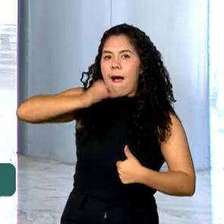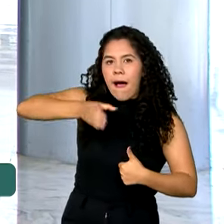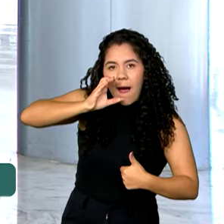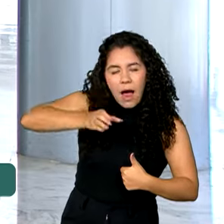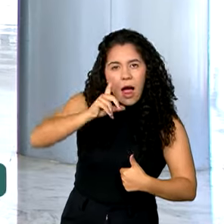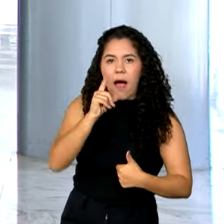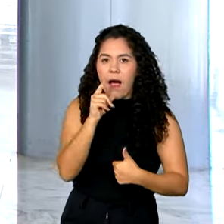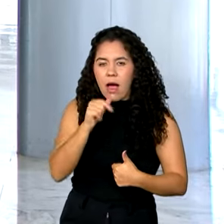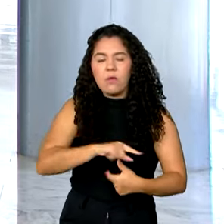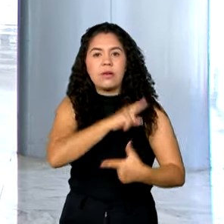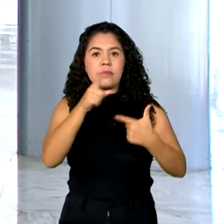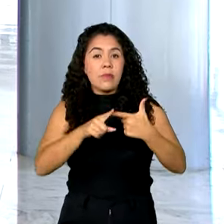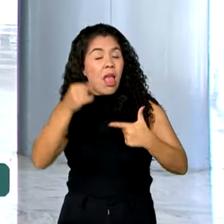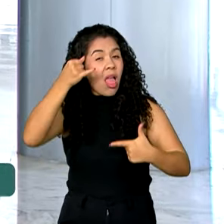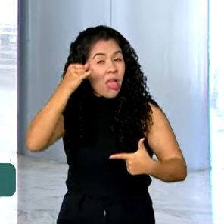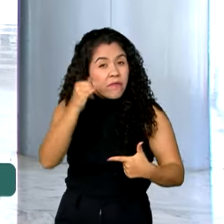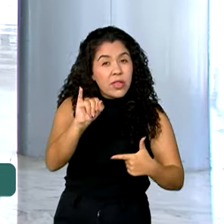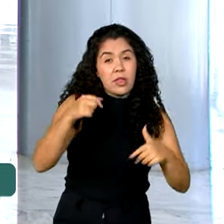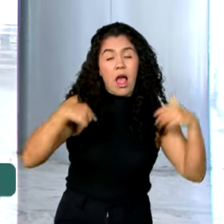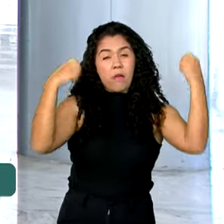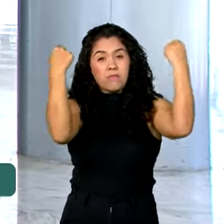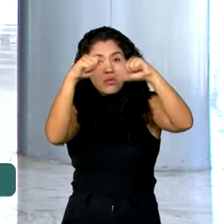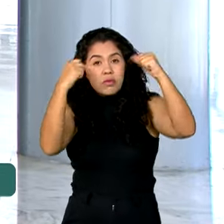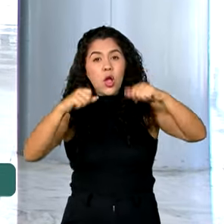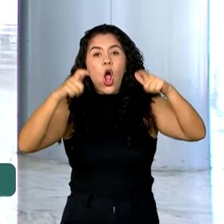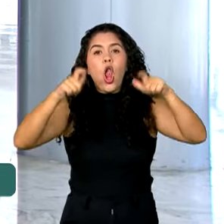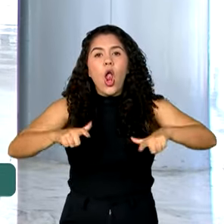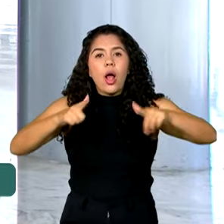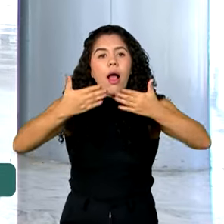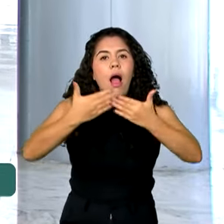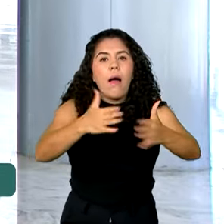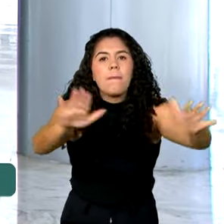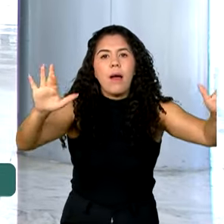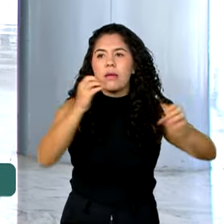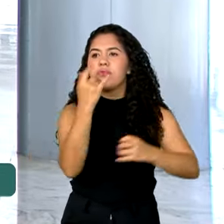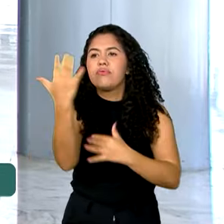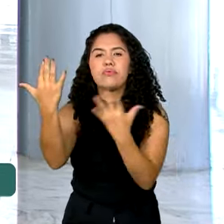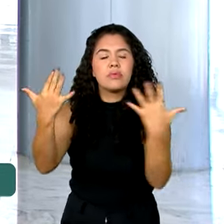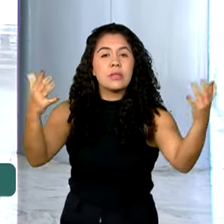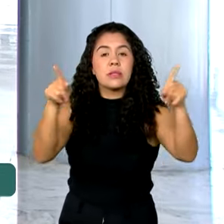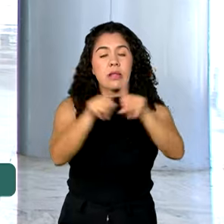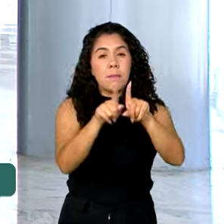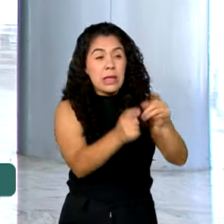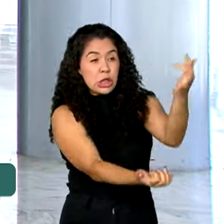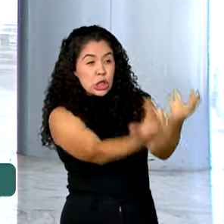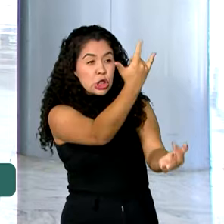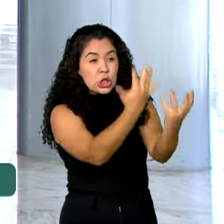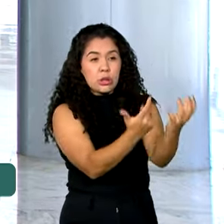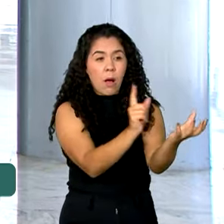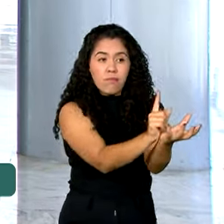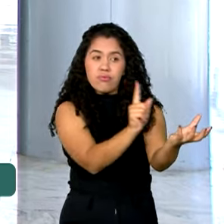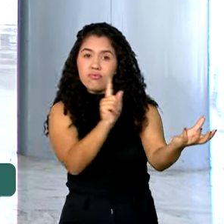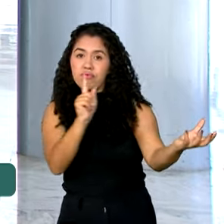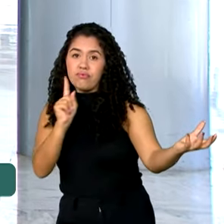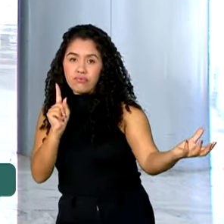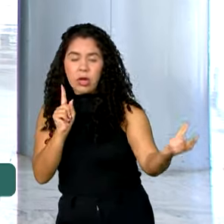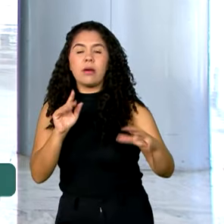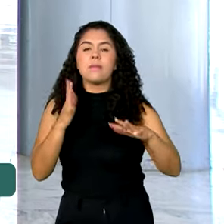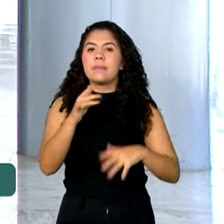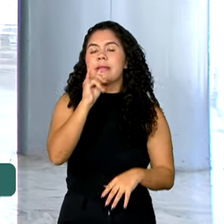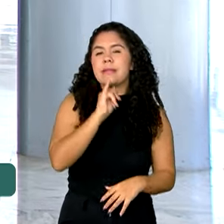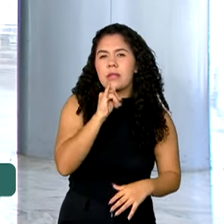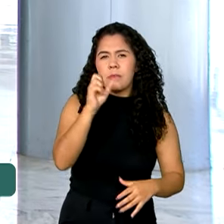evitar atividades físicas em áreas abertas e tentar se afastar dos focos de queimadas. Em caso de sintomas como